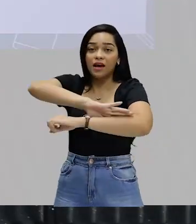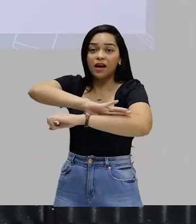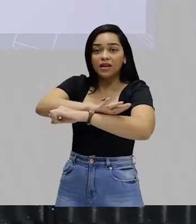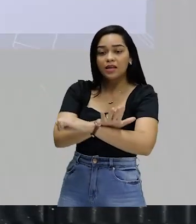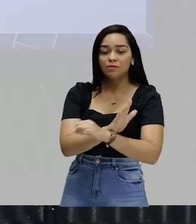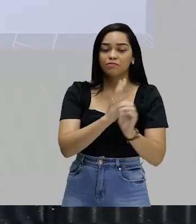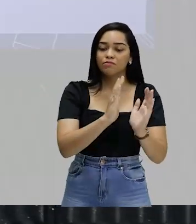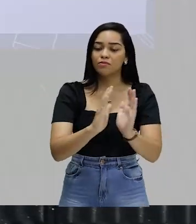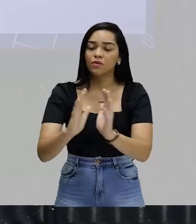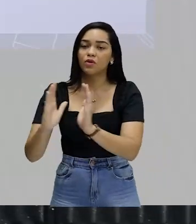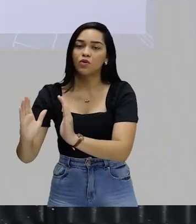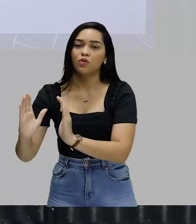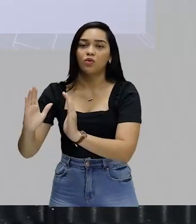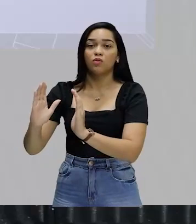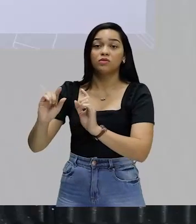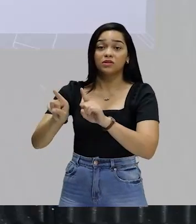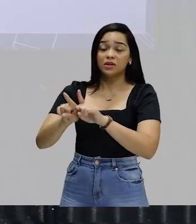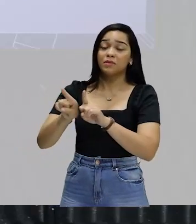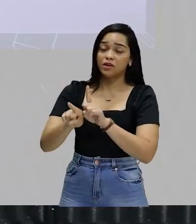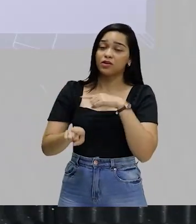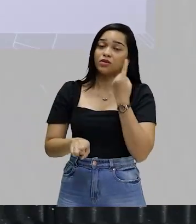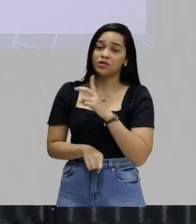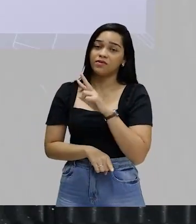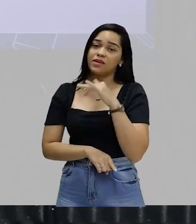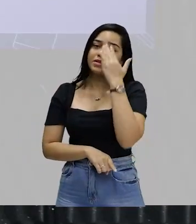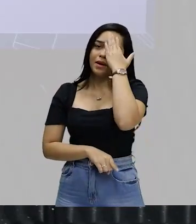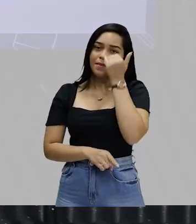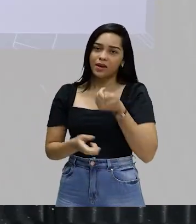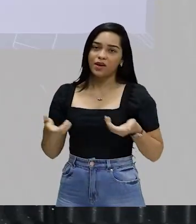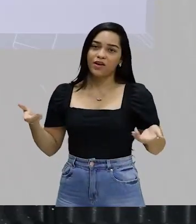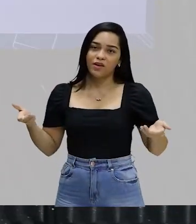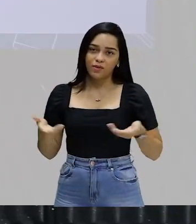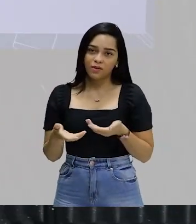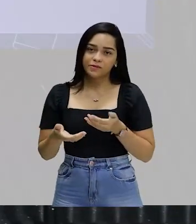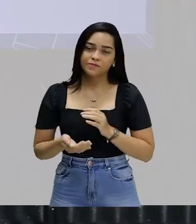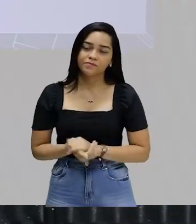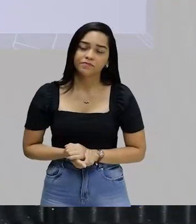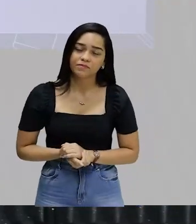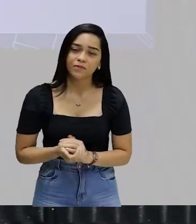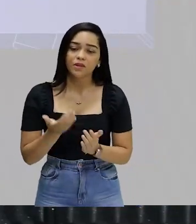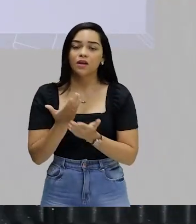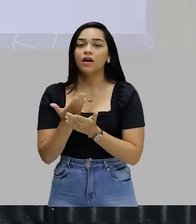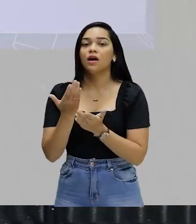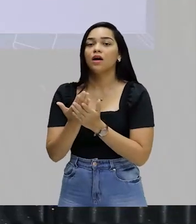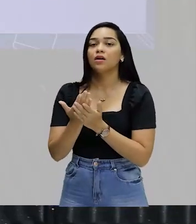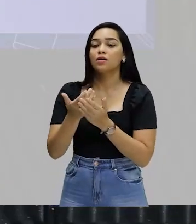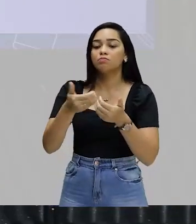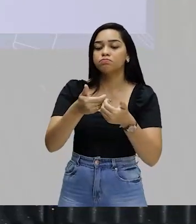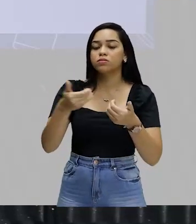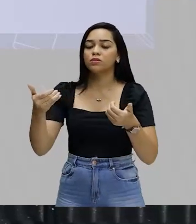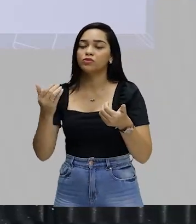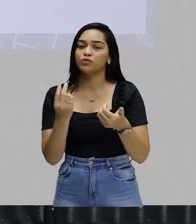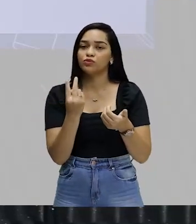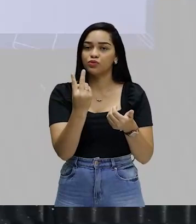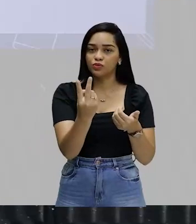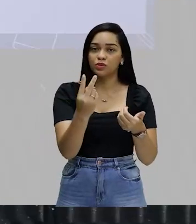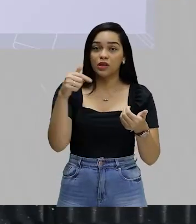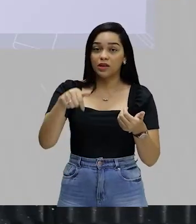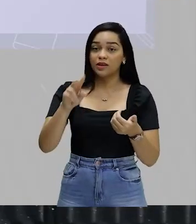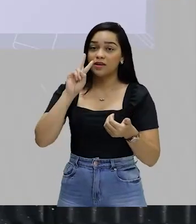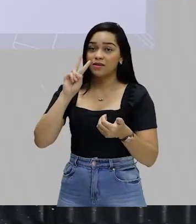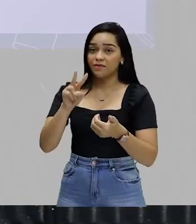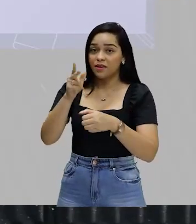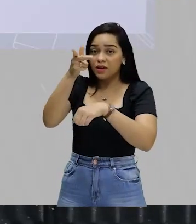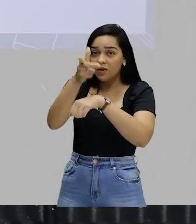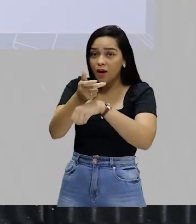por critérios distintos. E é isso que a gente vai saber a partir de agora. Essa aula está dividida em duas partes. Essa que você está vendo